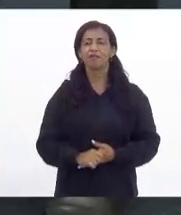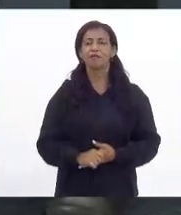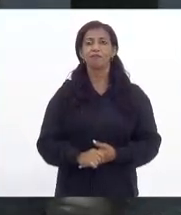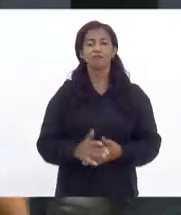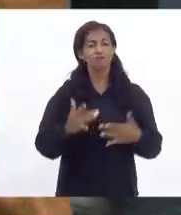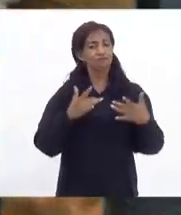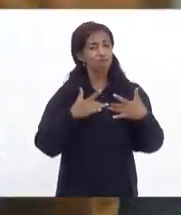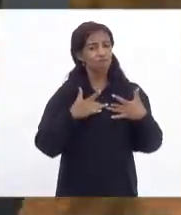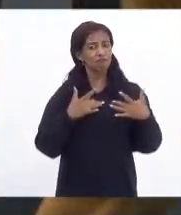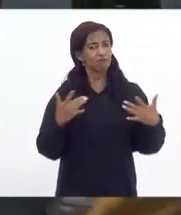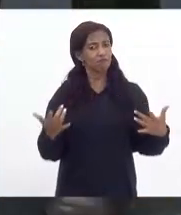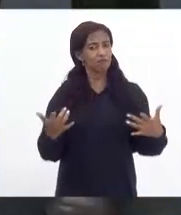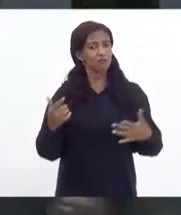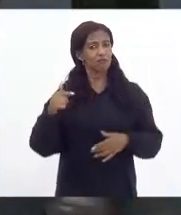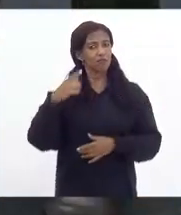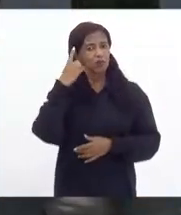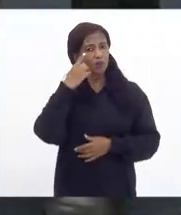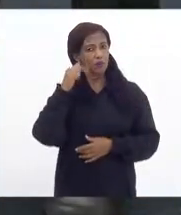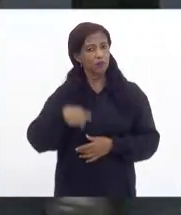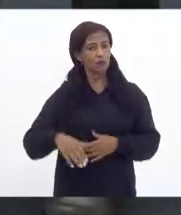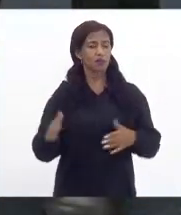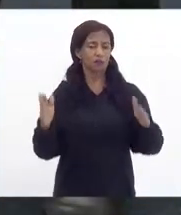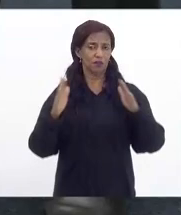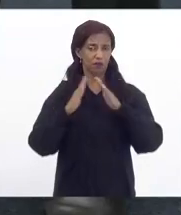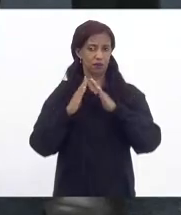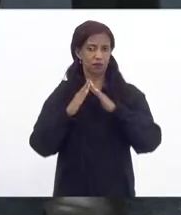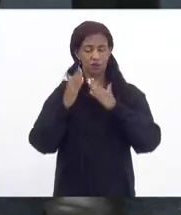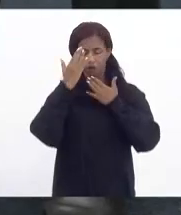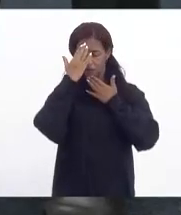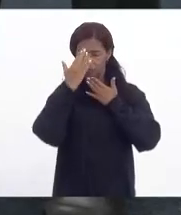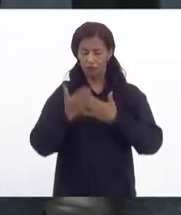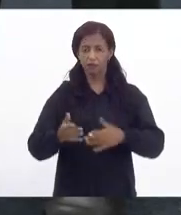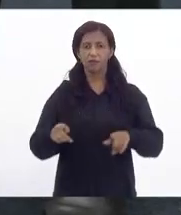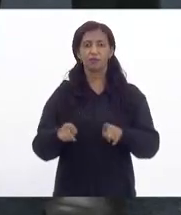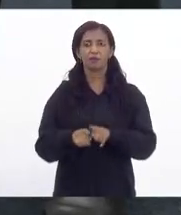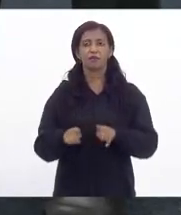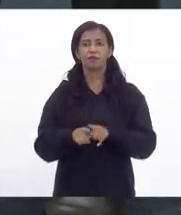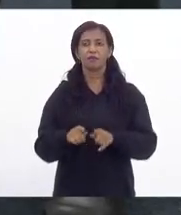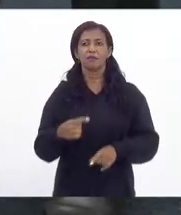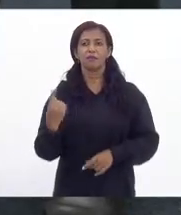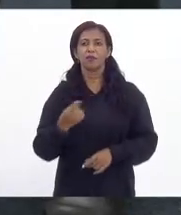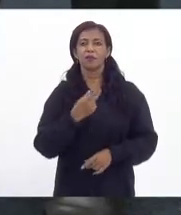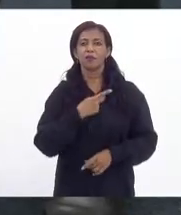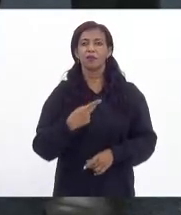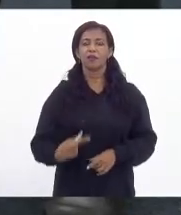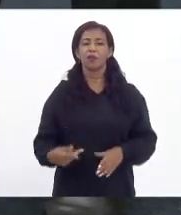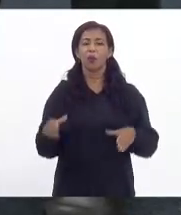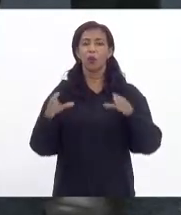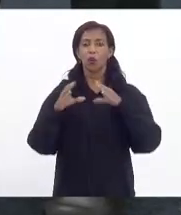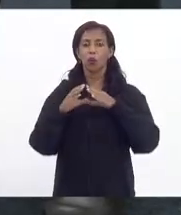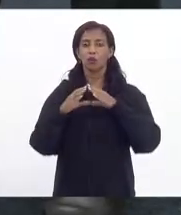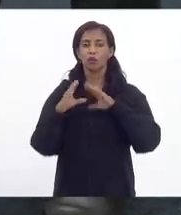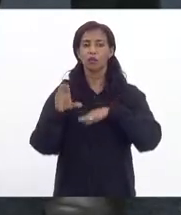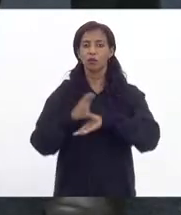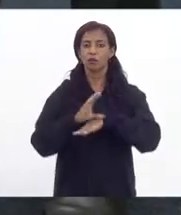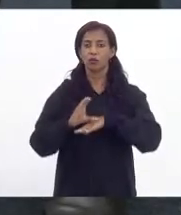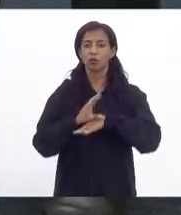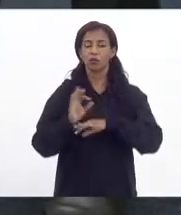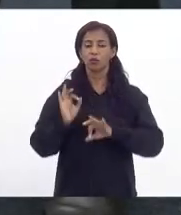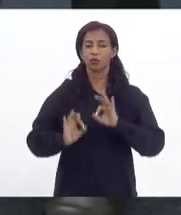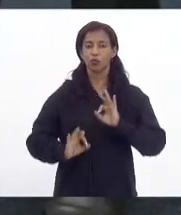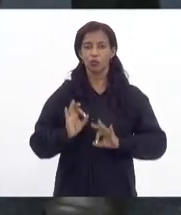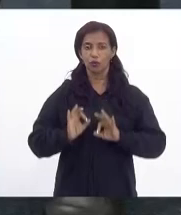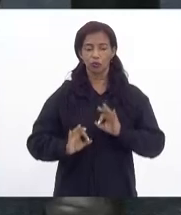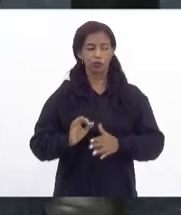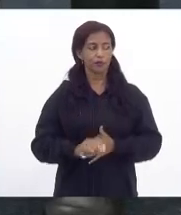sensibilizar aos deputados dessa casa quero agradecer também ao nosso presidente da comissão de constituição e justiça